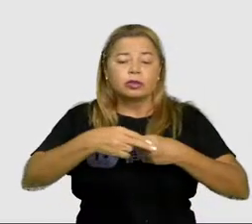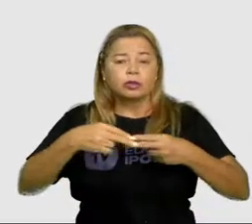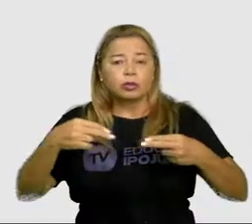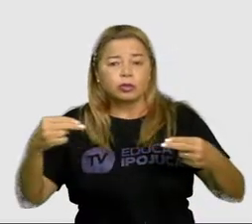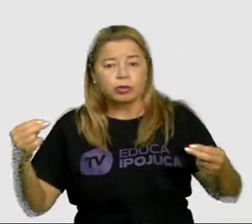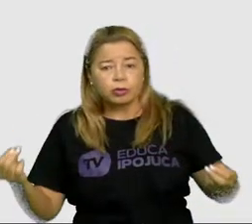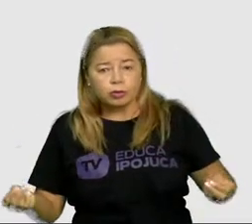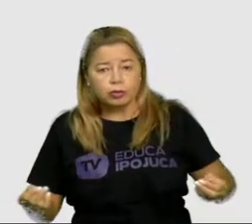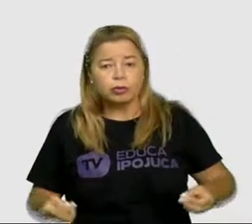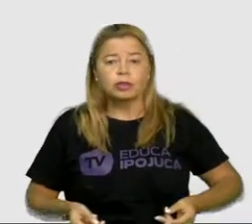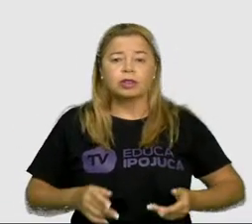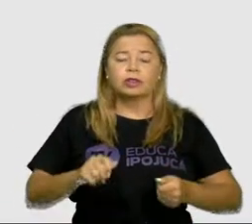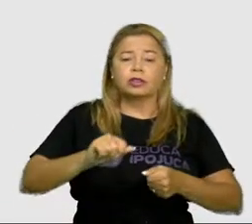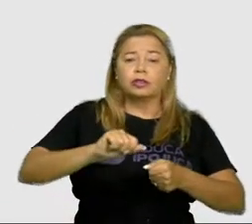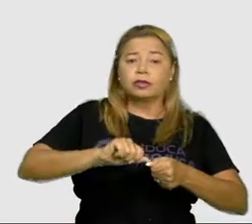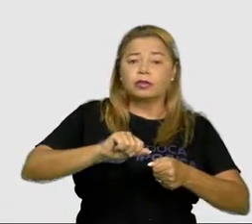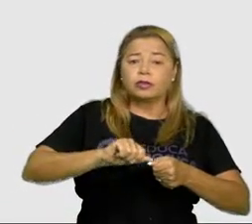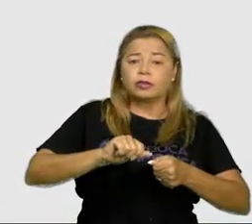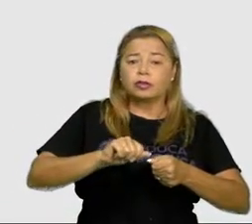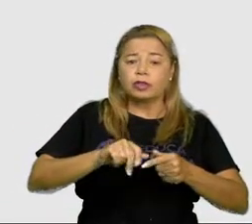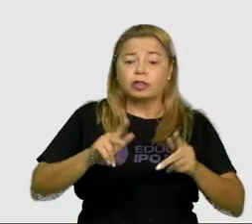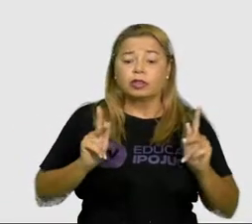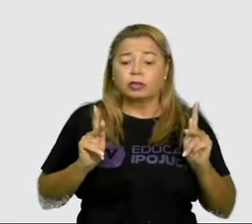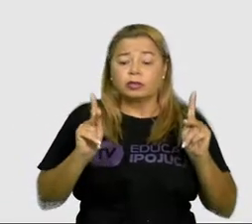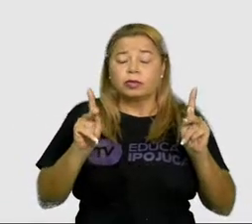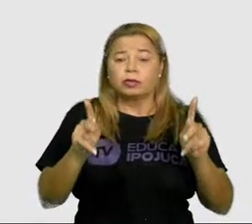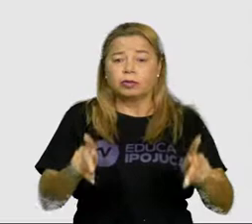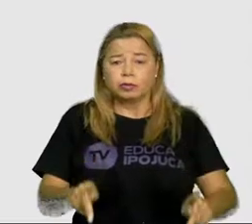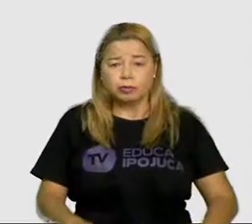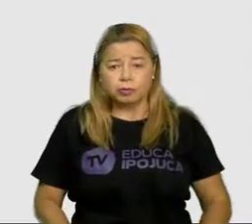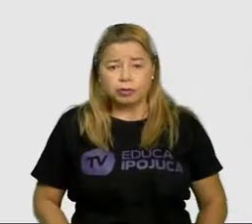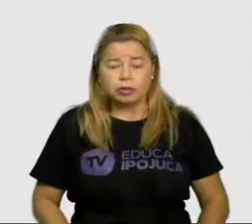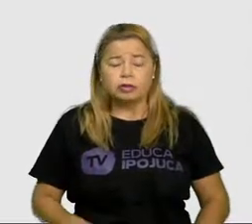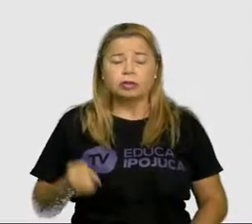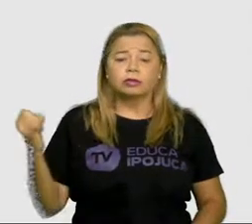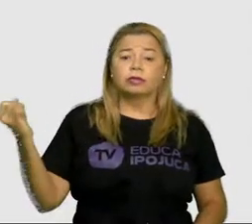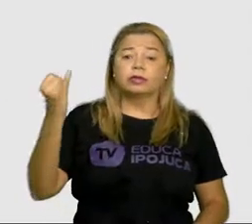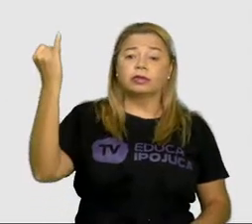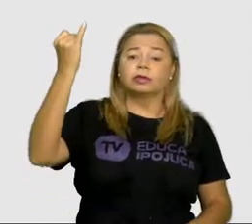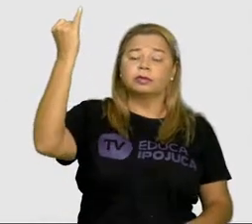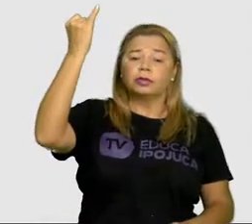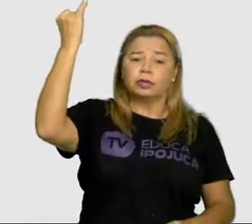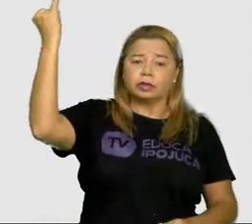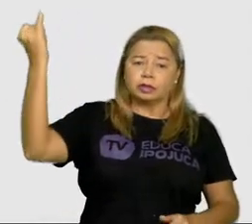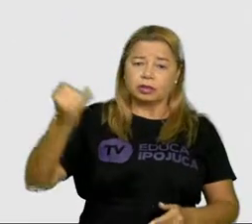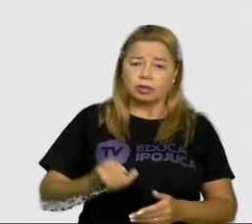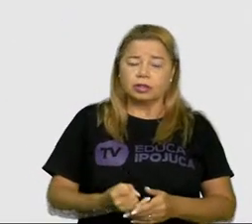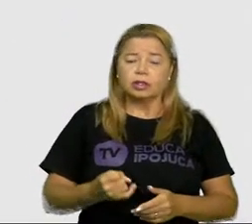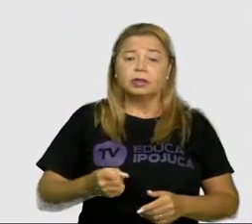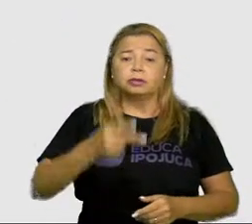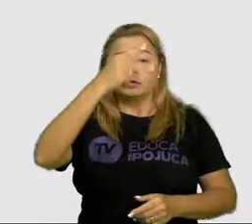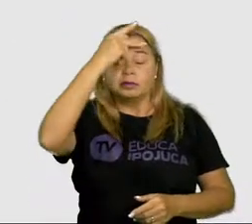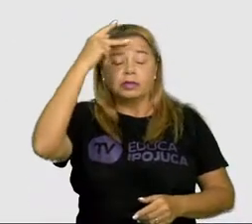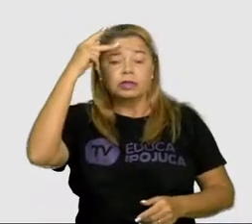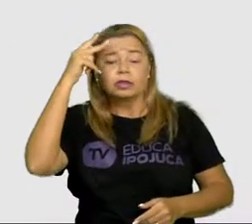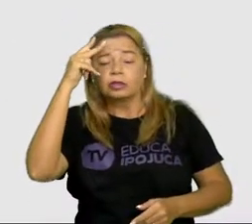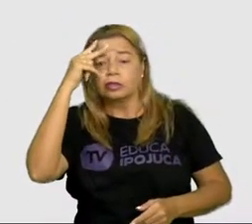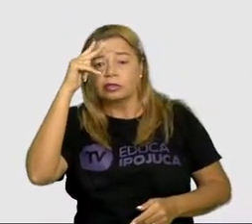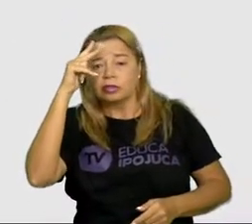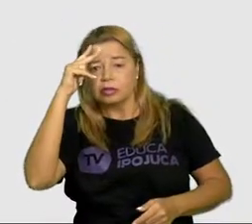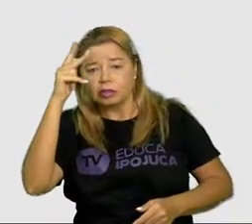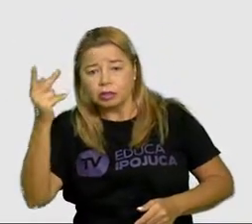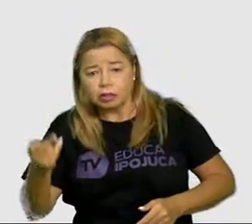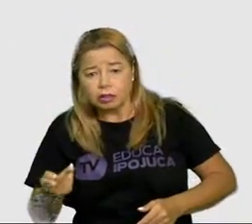produzidos pela ação humana e que são fundamentais para que o historiador possa